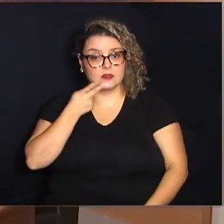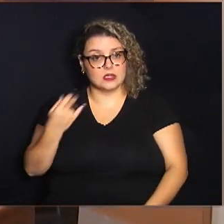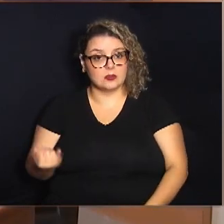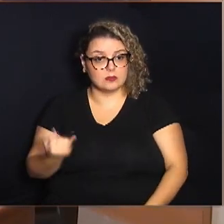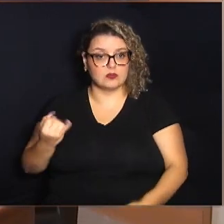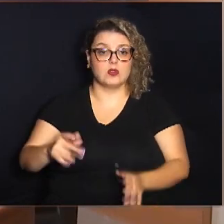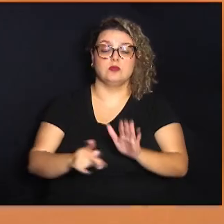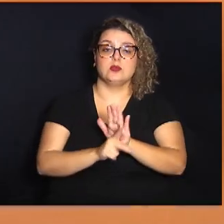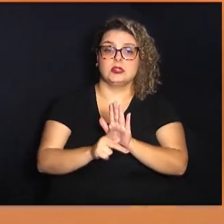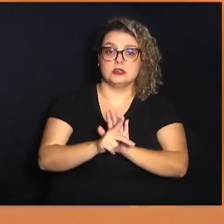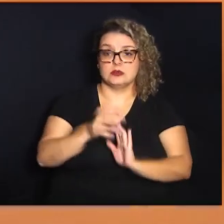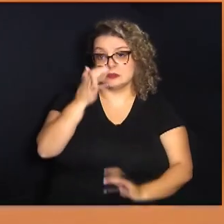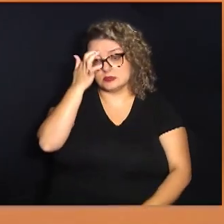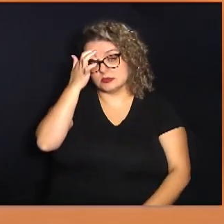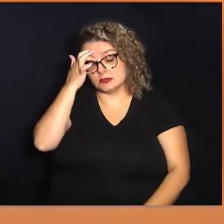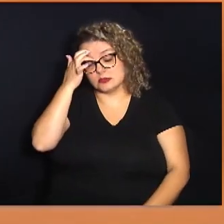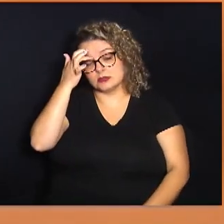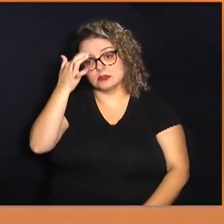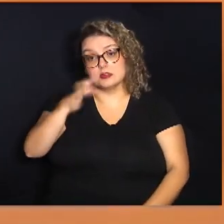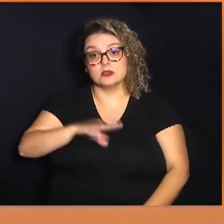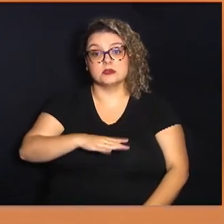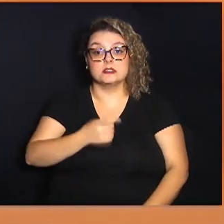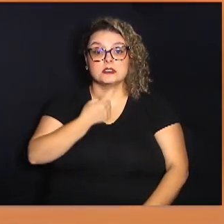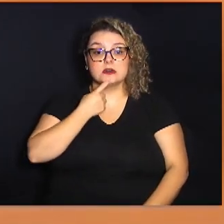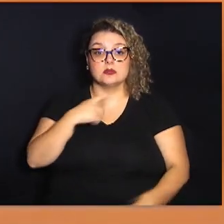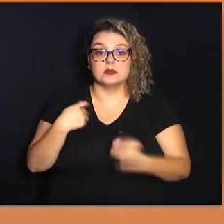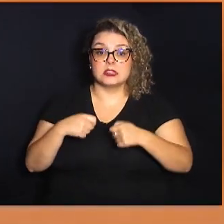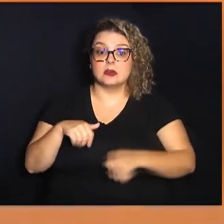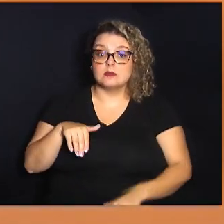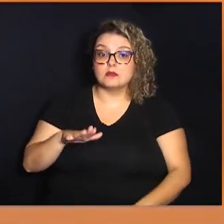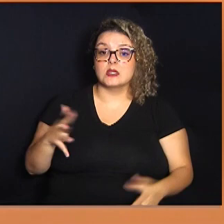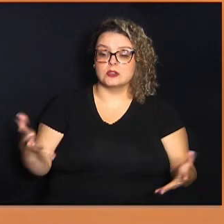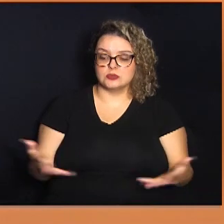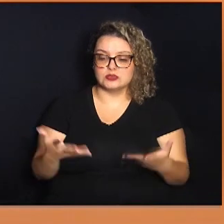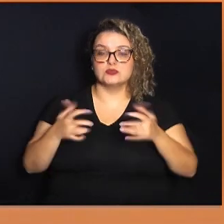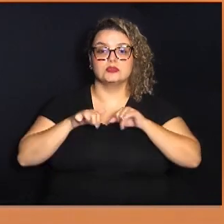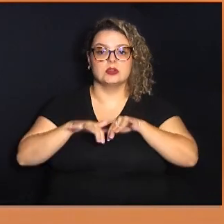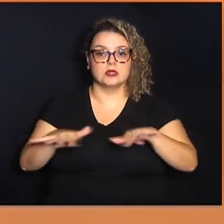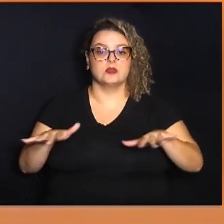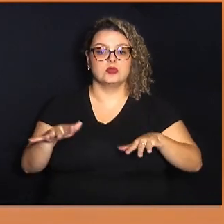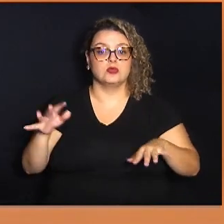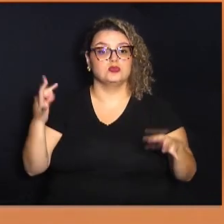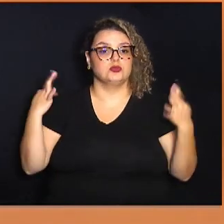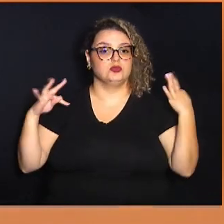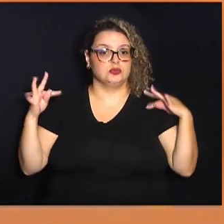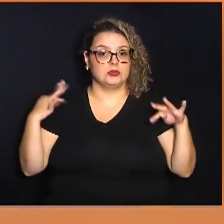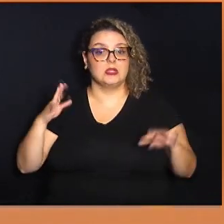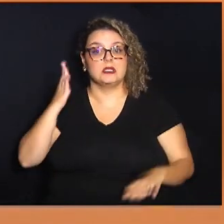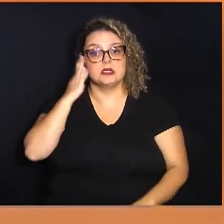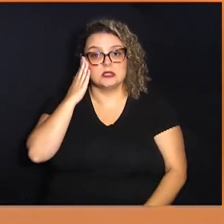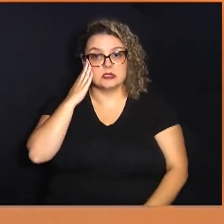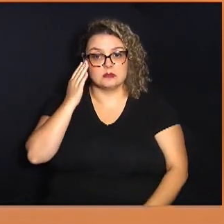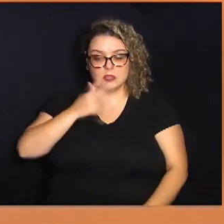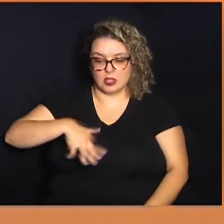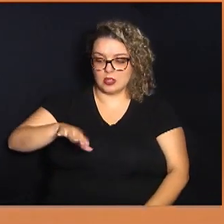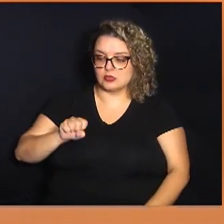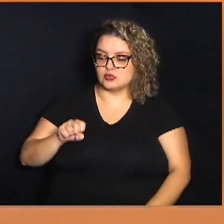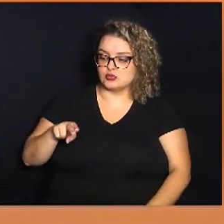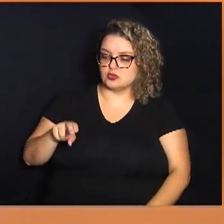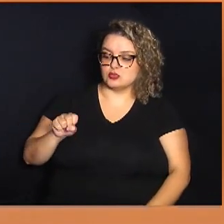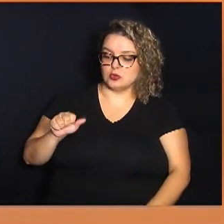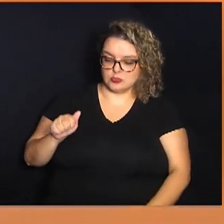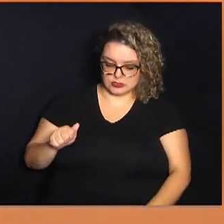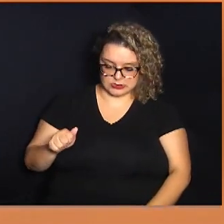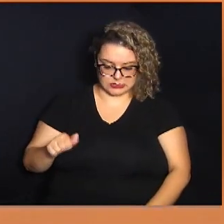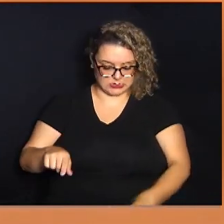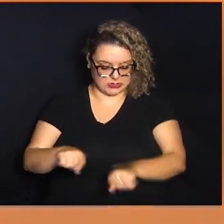desse projeto, a cidade de Campinas, a gente precisa cada vez mais fomentar o turismo e a gente sabe que ali o distrito de Sousas e Joaquim Egídio